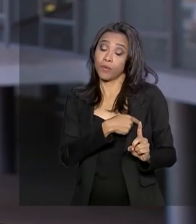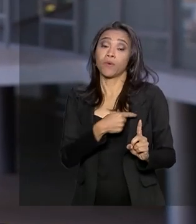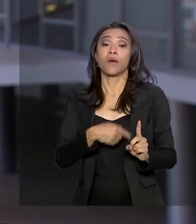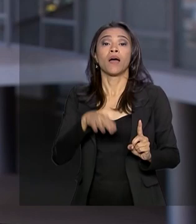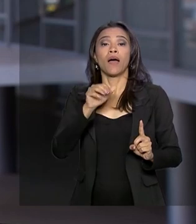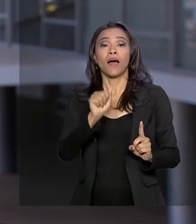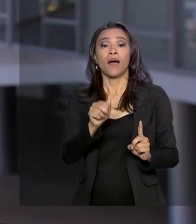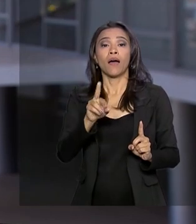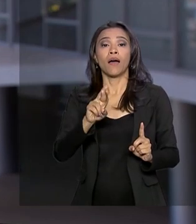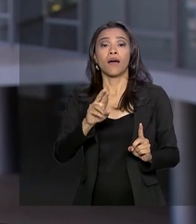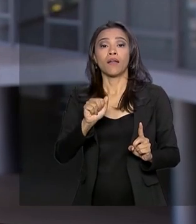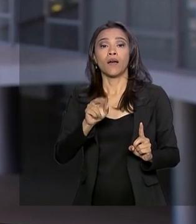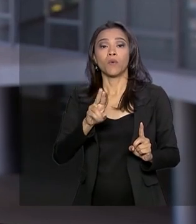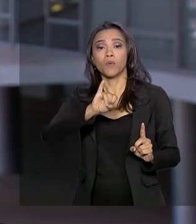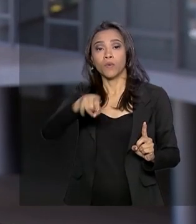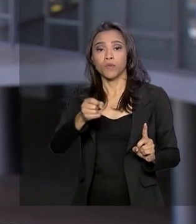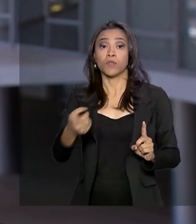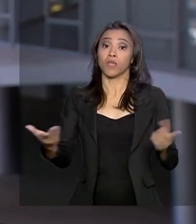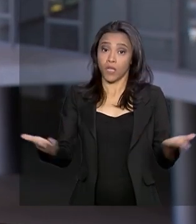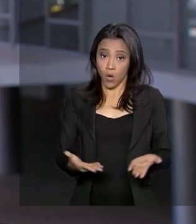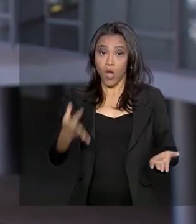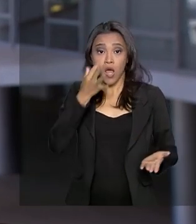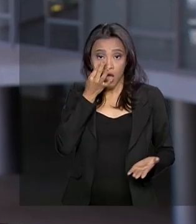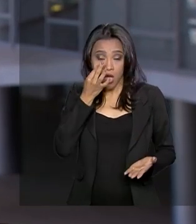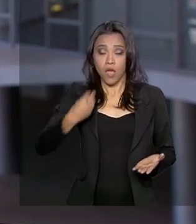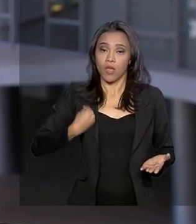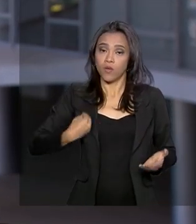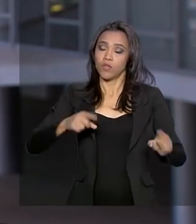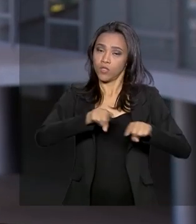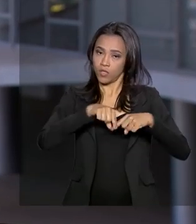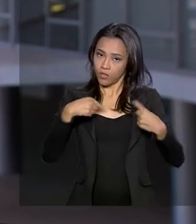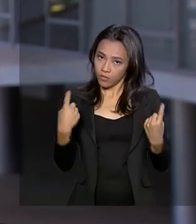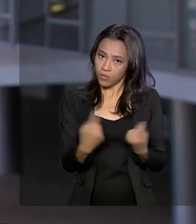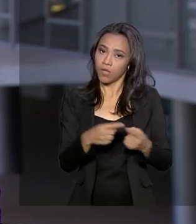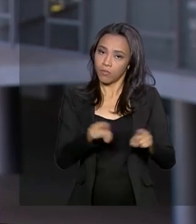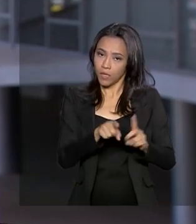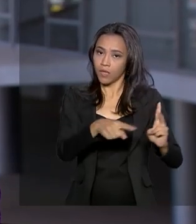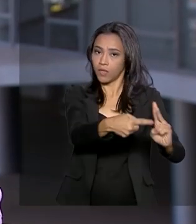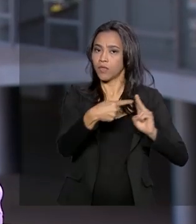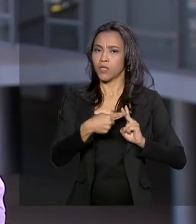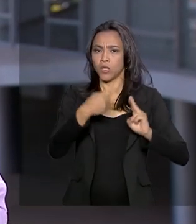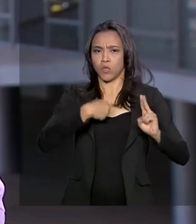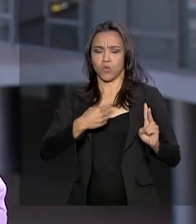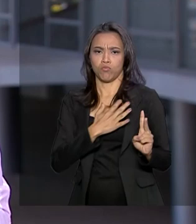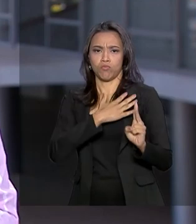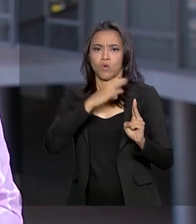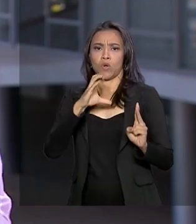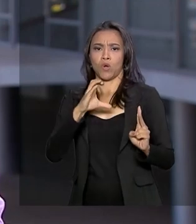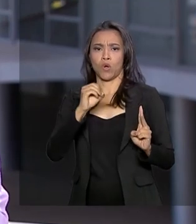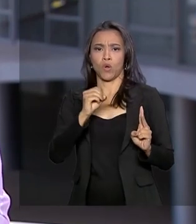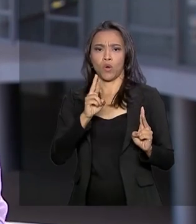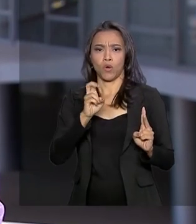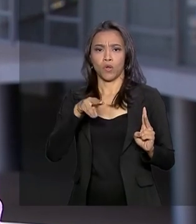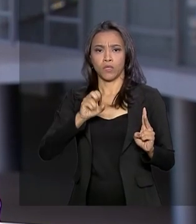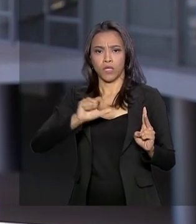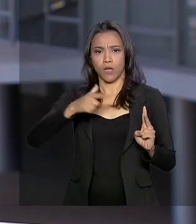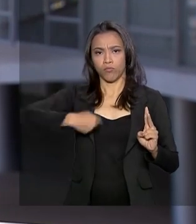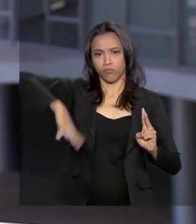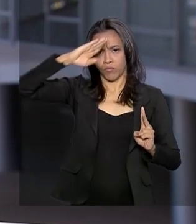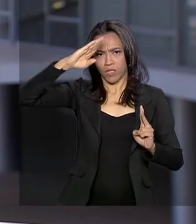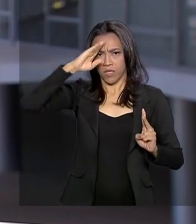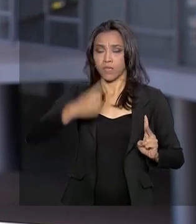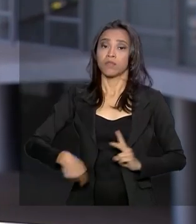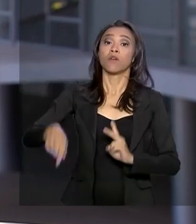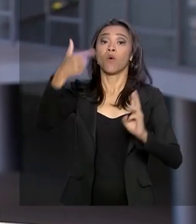momento, ele está reunido com o coronel do Exército, Edson Gomes dos Santos. Em seguida, o encontro é também com o militar,